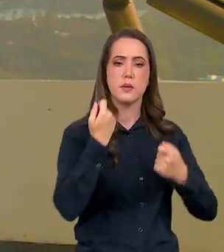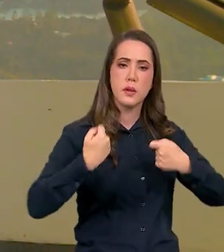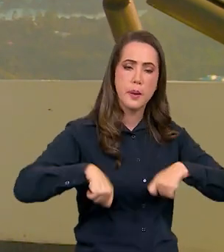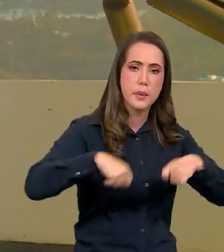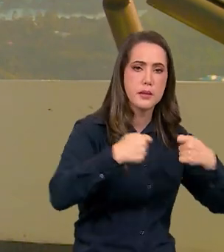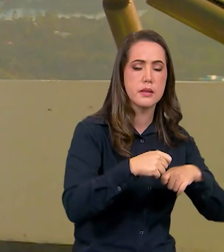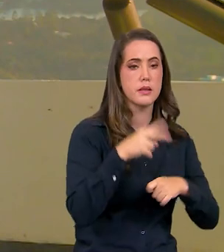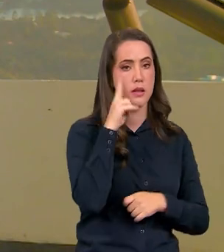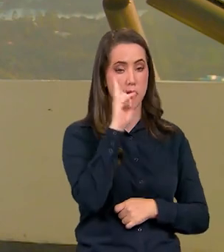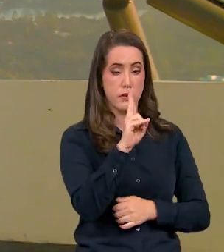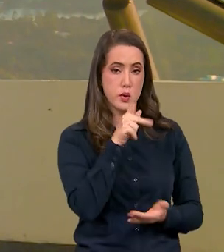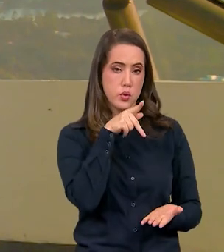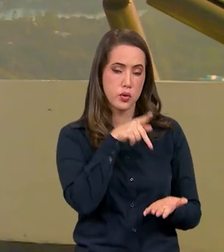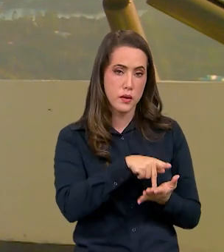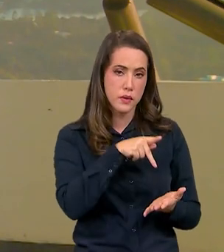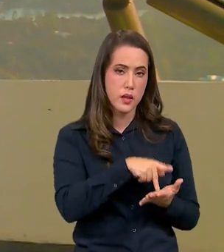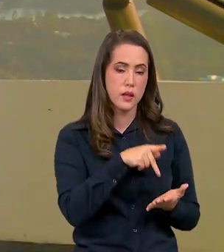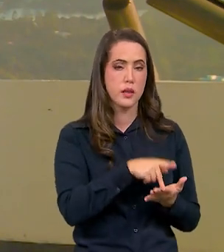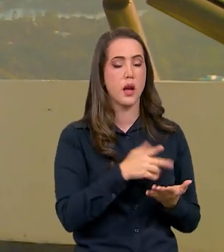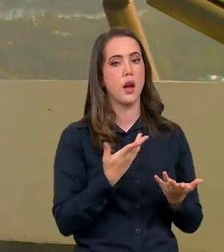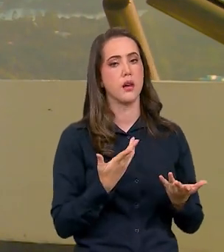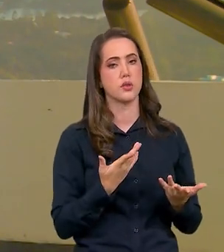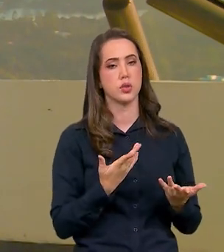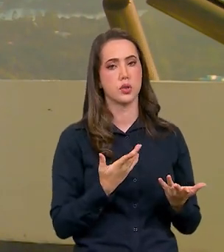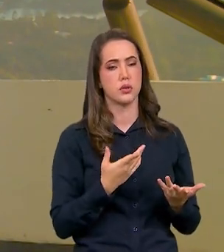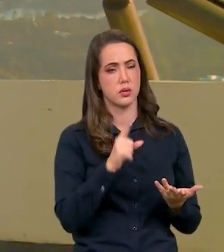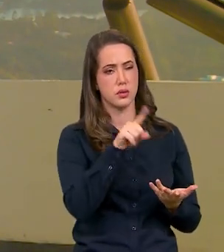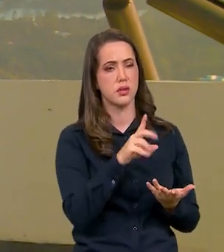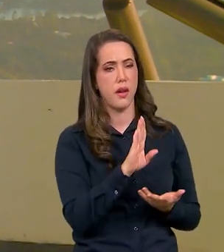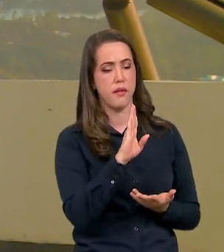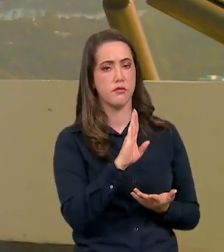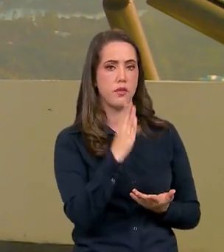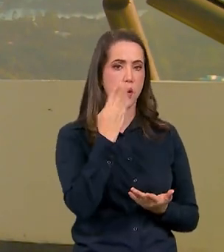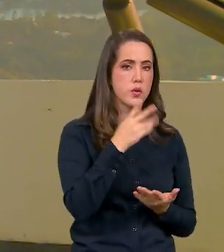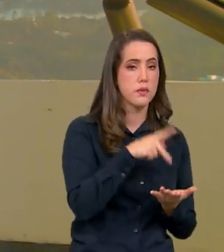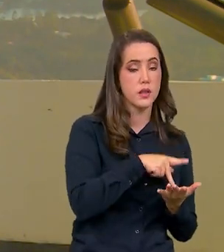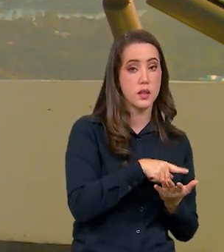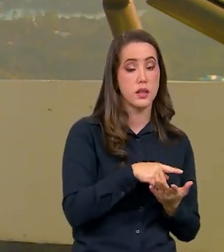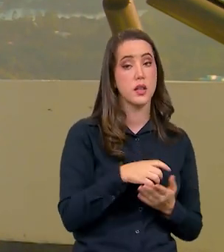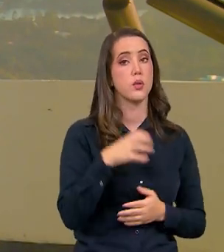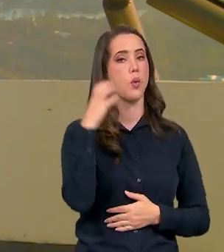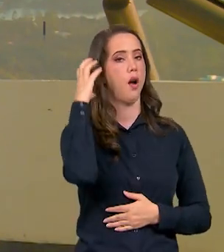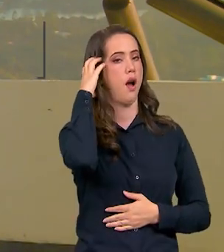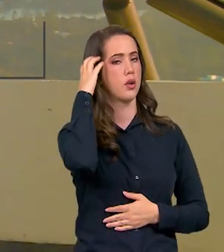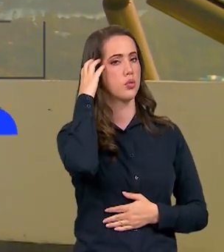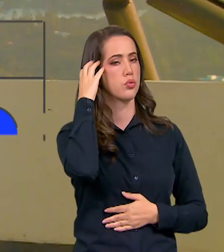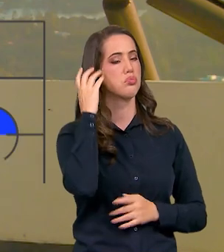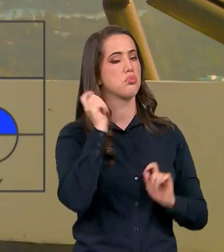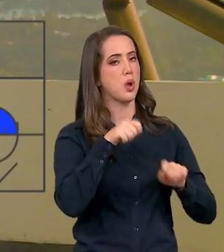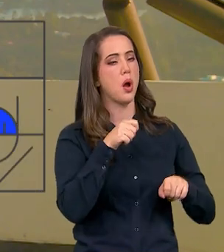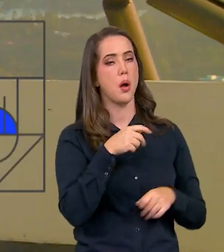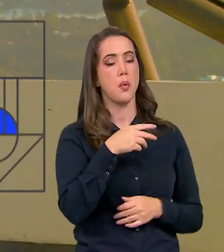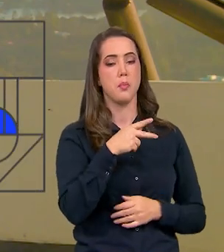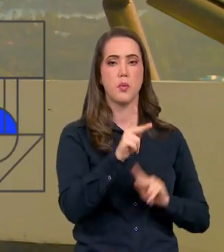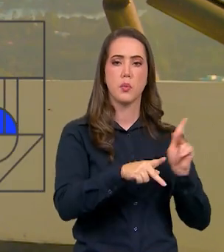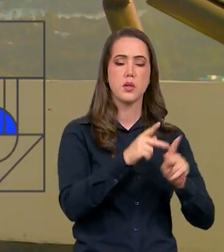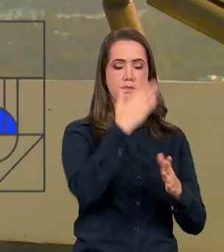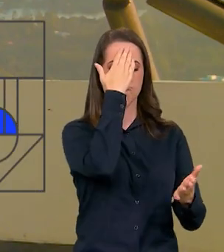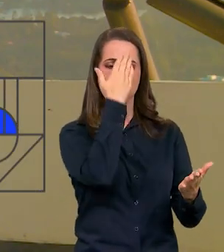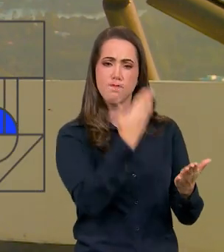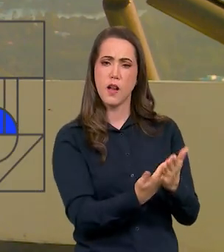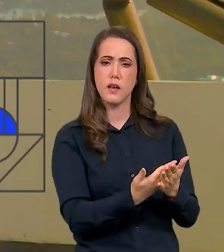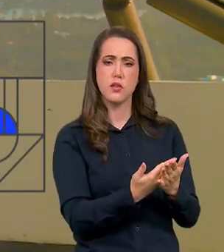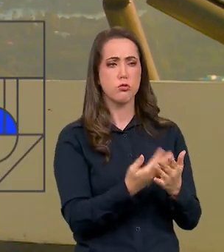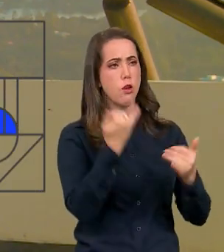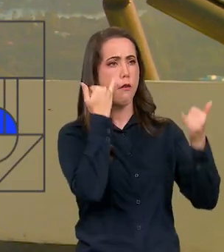verificar realmente o rádio já é um meio de comunicação onde a população tem muita credibilidade